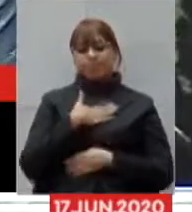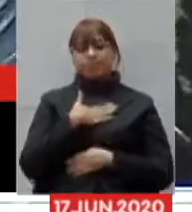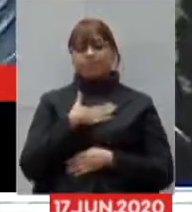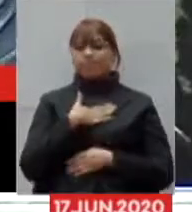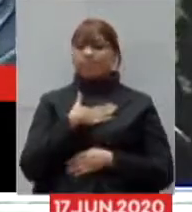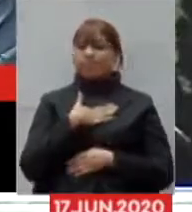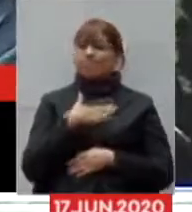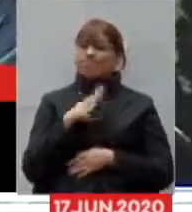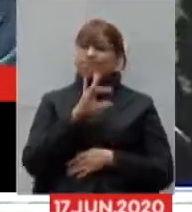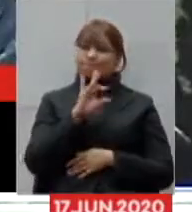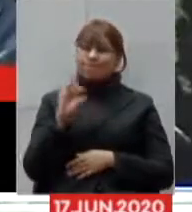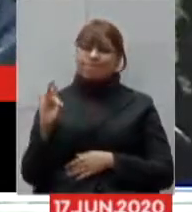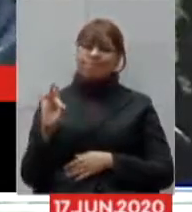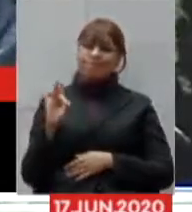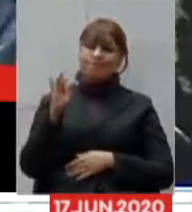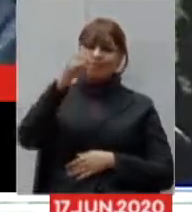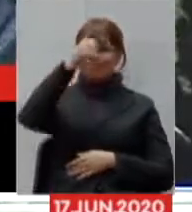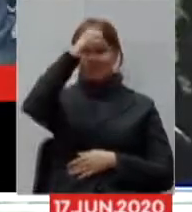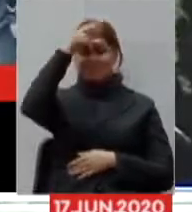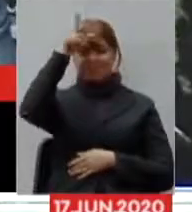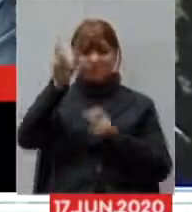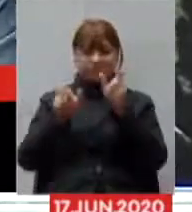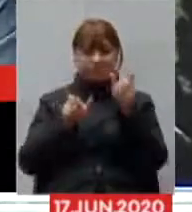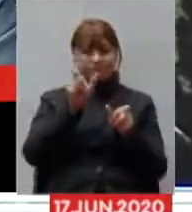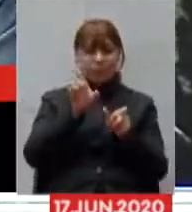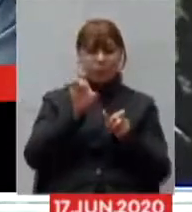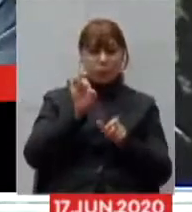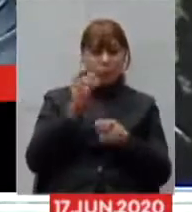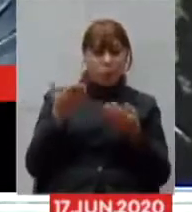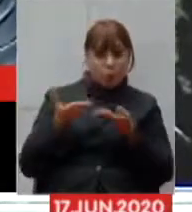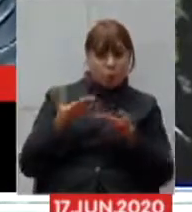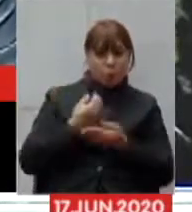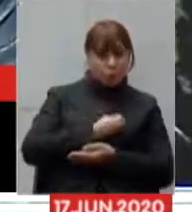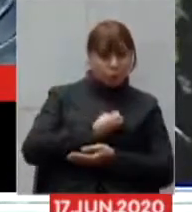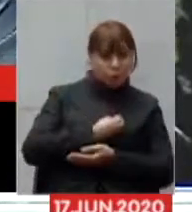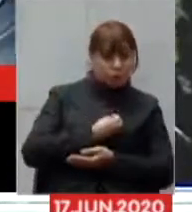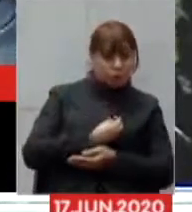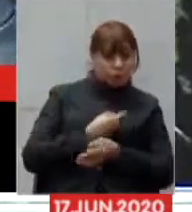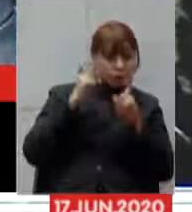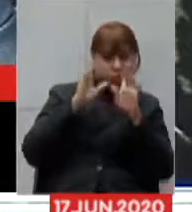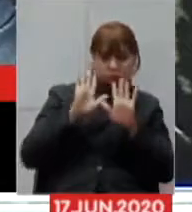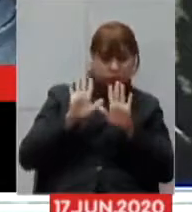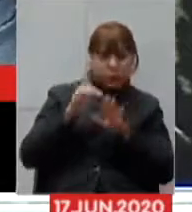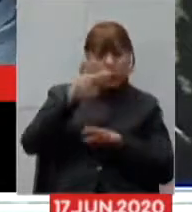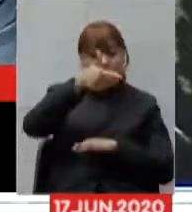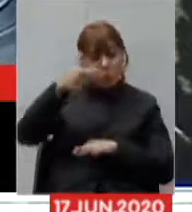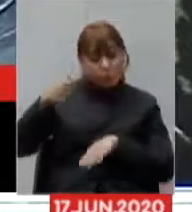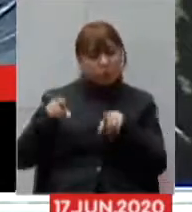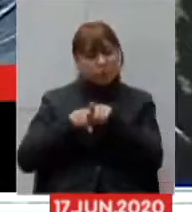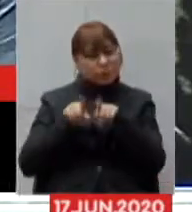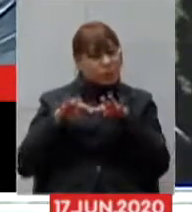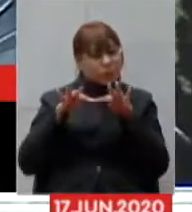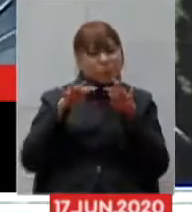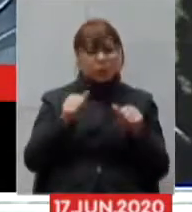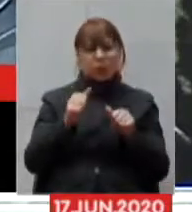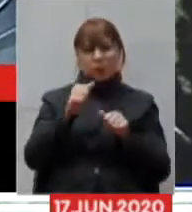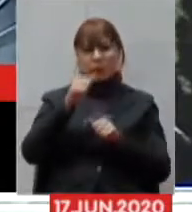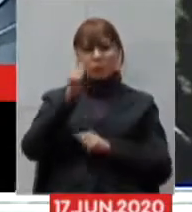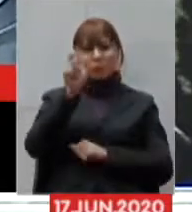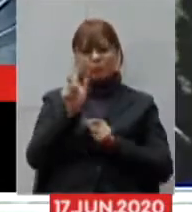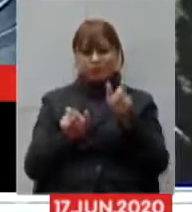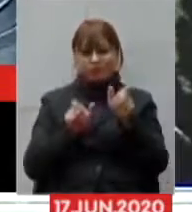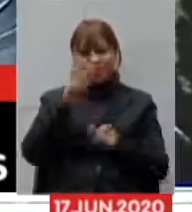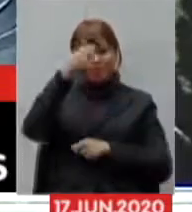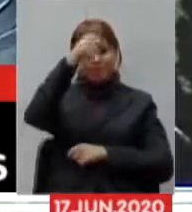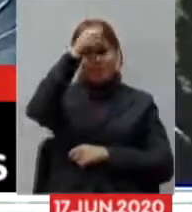todos os prefeitos não só os que estão aqui participando mas a todos aqueles que de